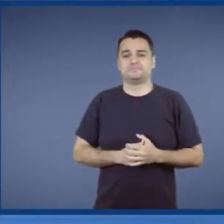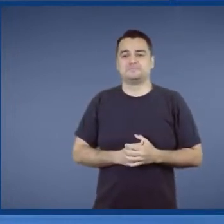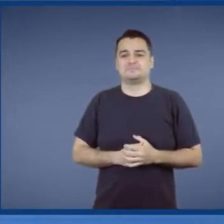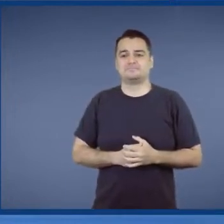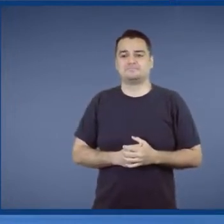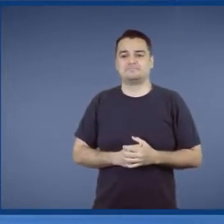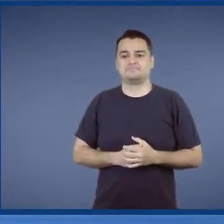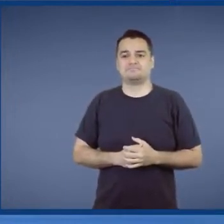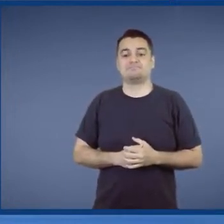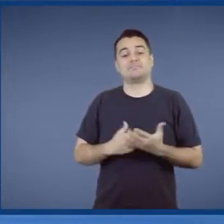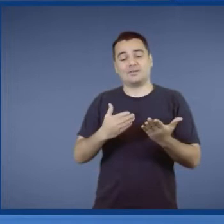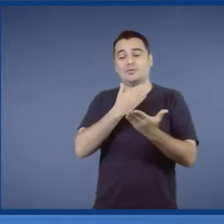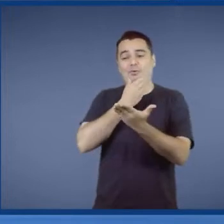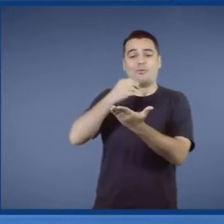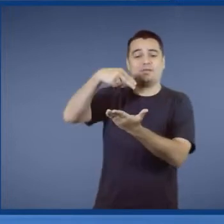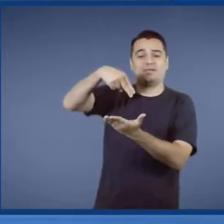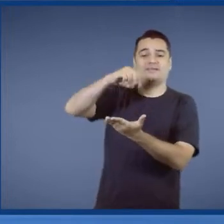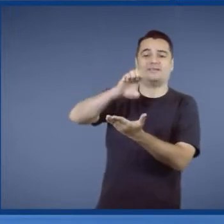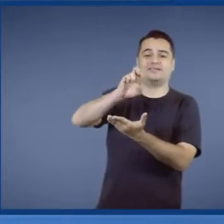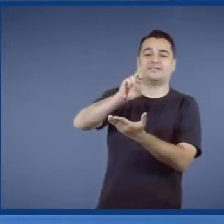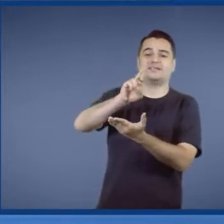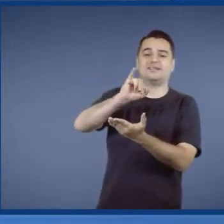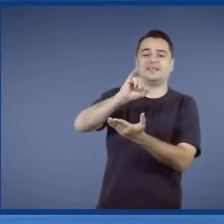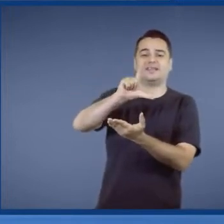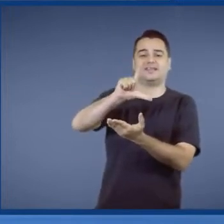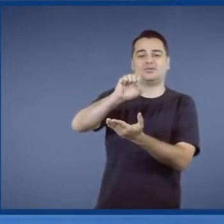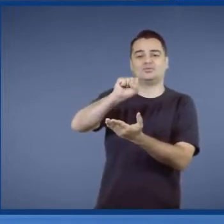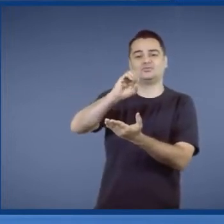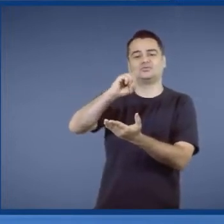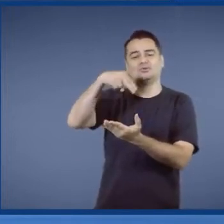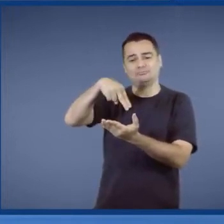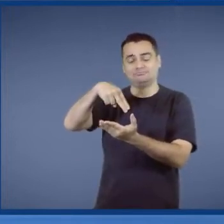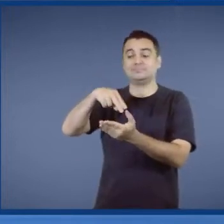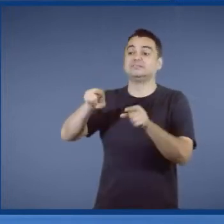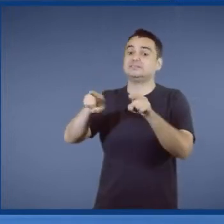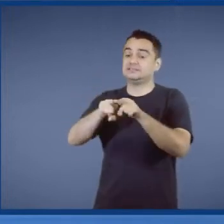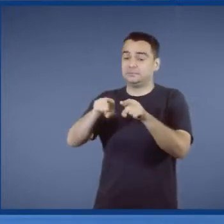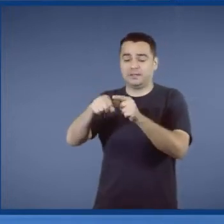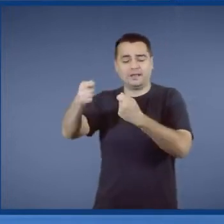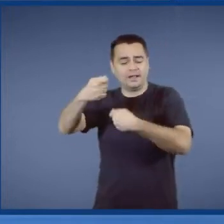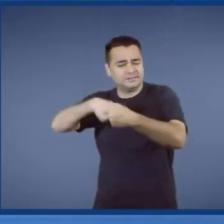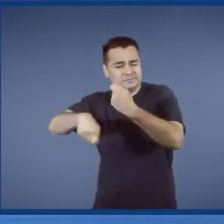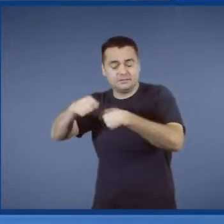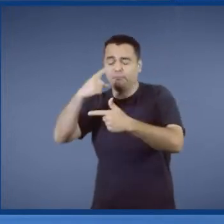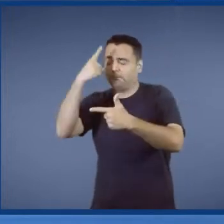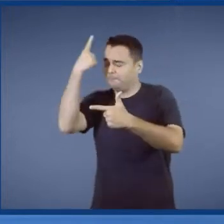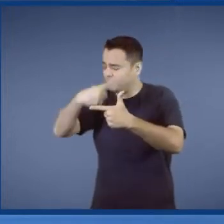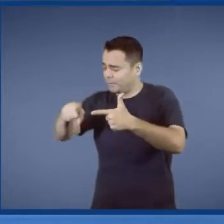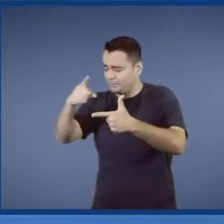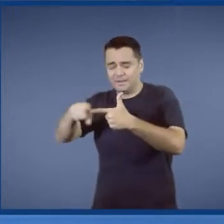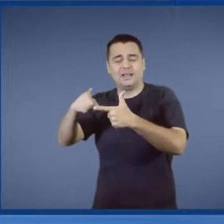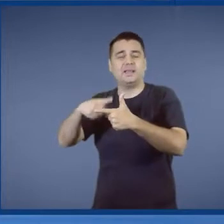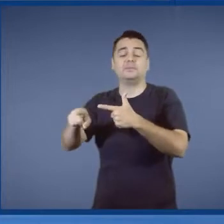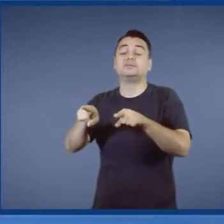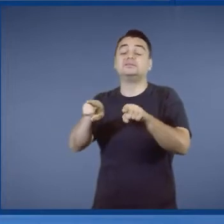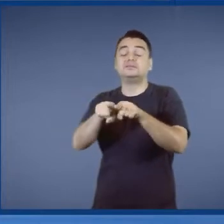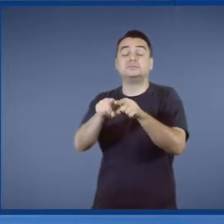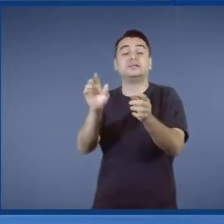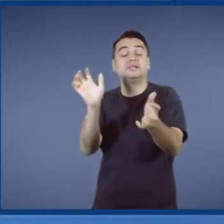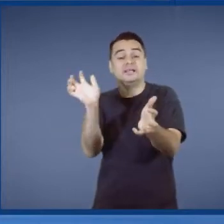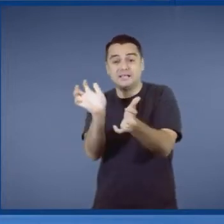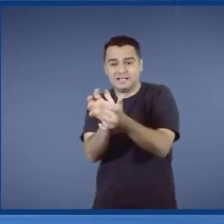Não é, Nerilson? Que segurou toda a nossa bronca administrativa nesses três anos. E minha equipe de